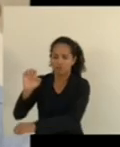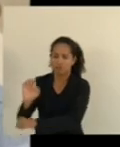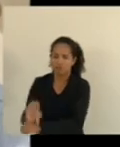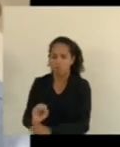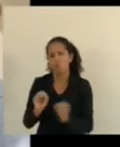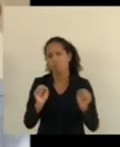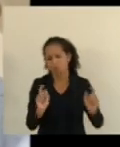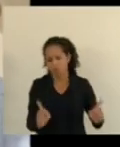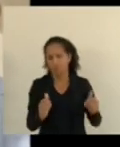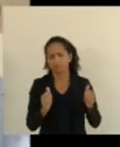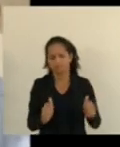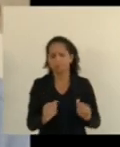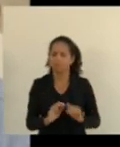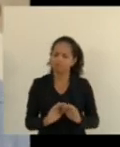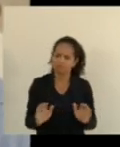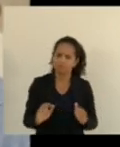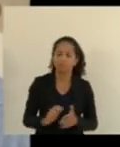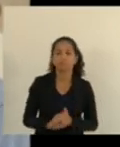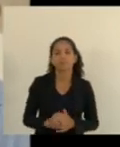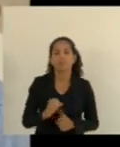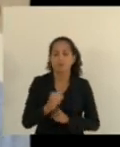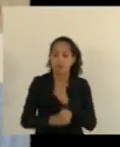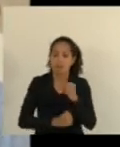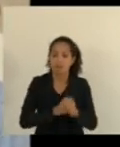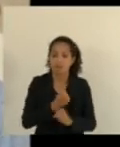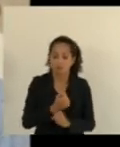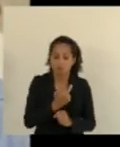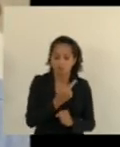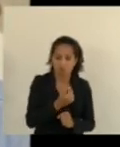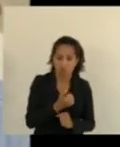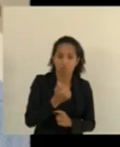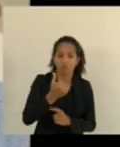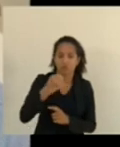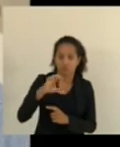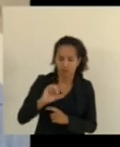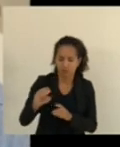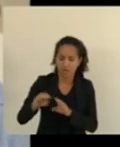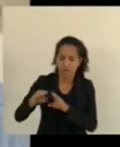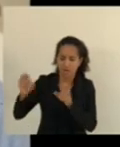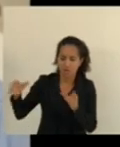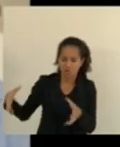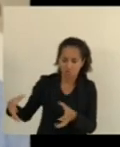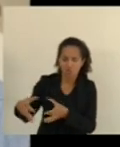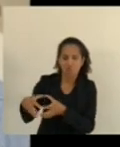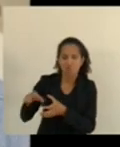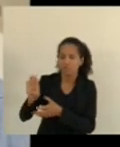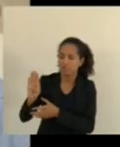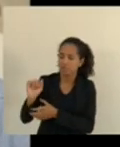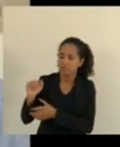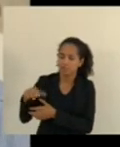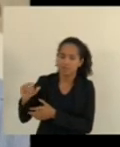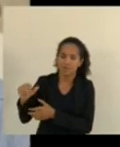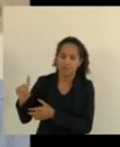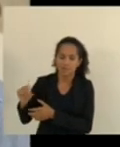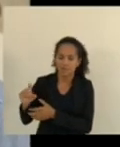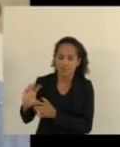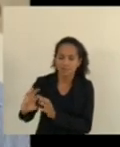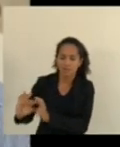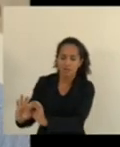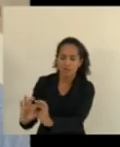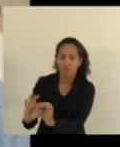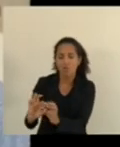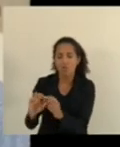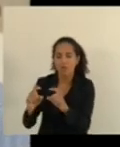em 2019 a bancada se reúne para traçar os